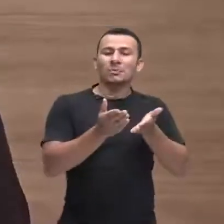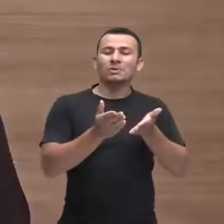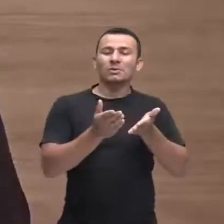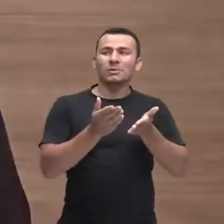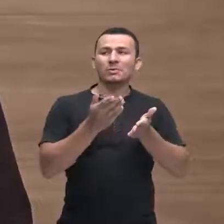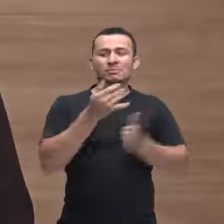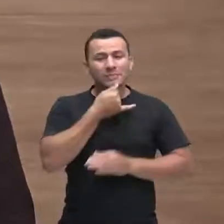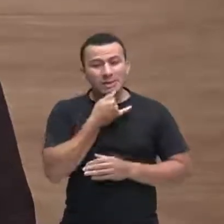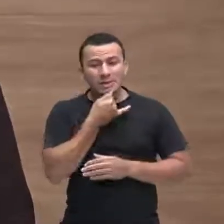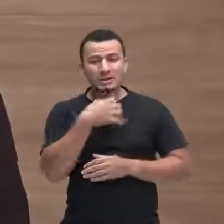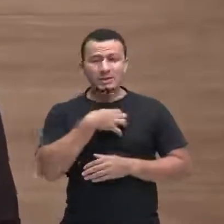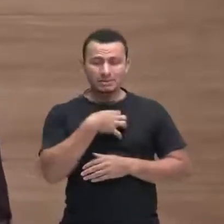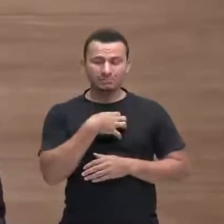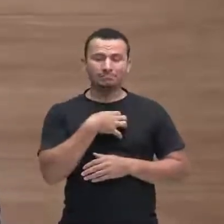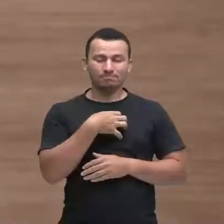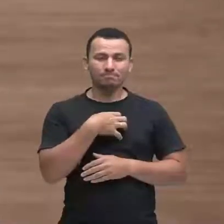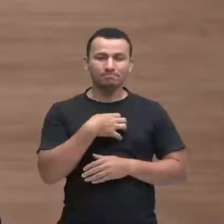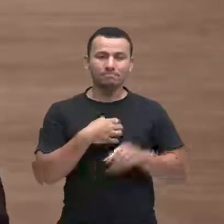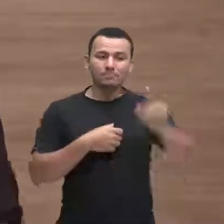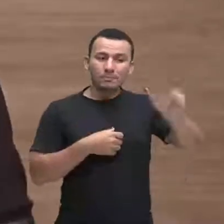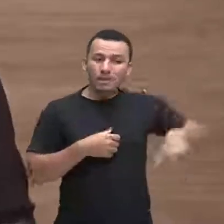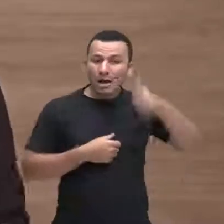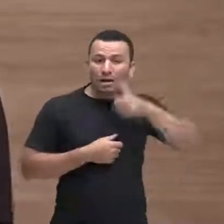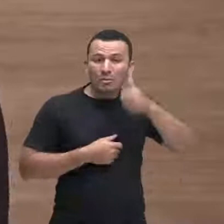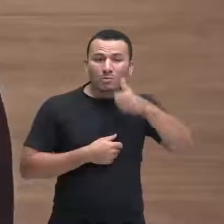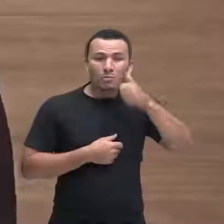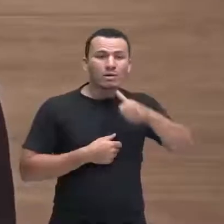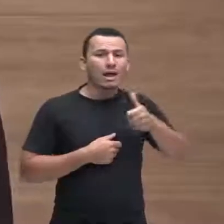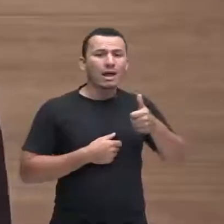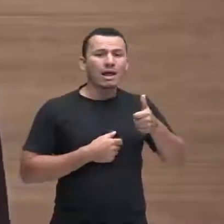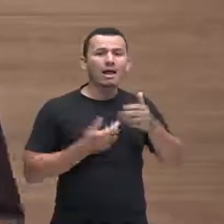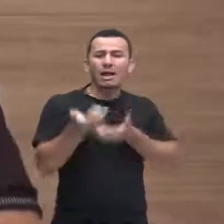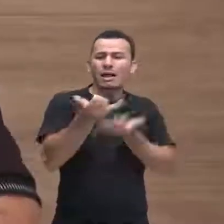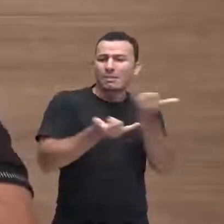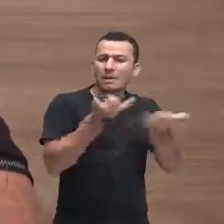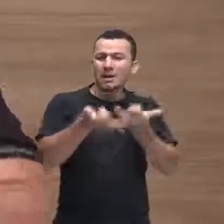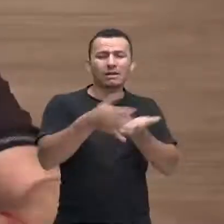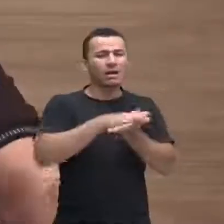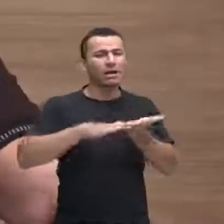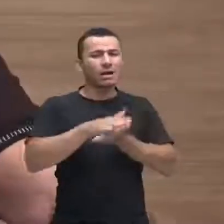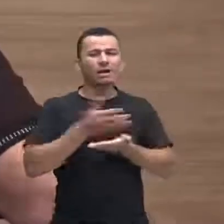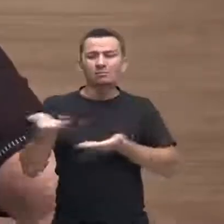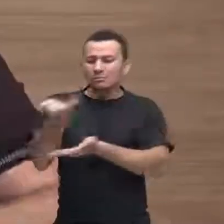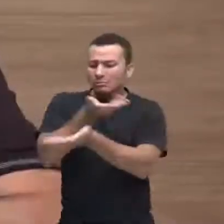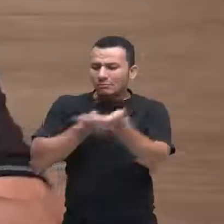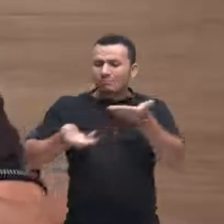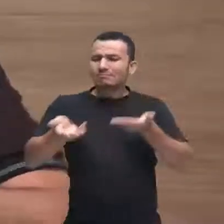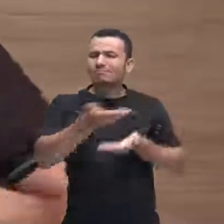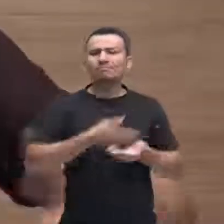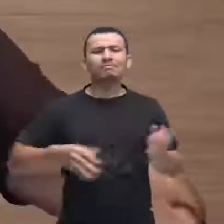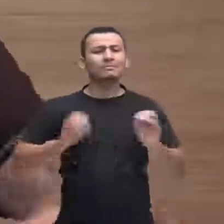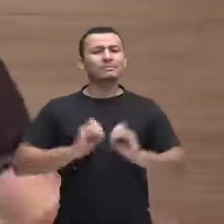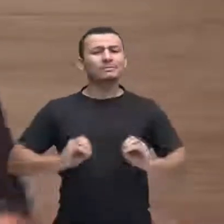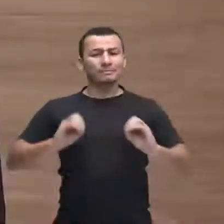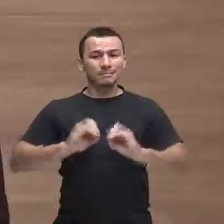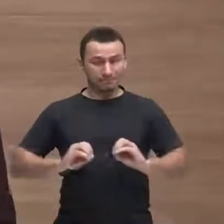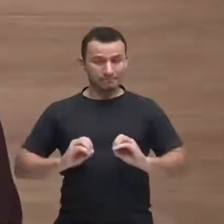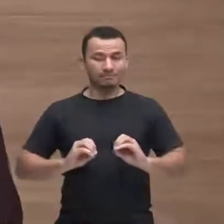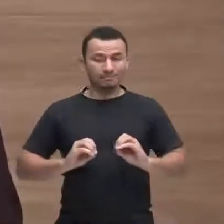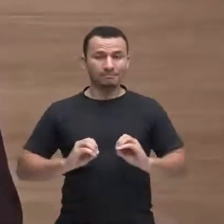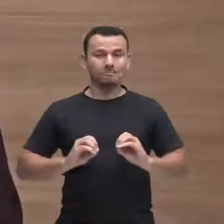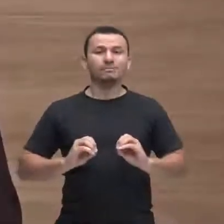triste. Ela não brincava, ela não interagia, quando era para fazer o trabalho,